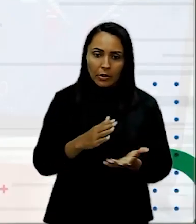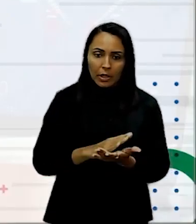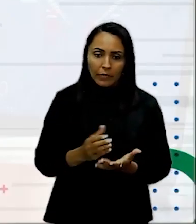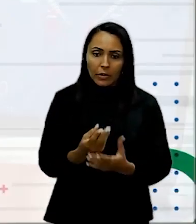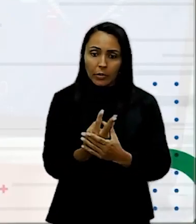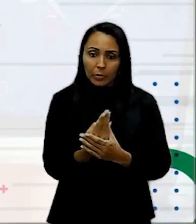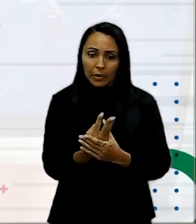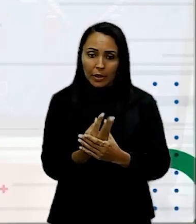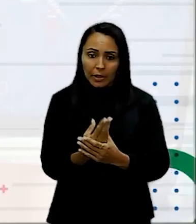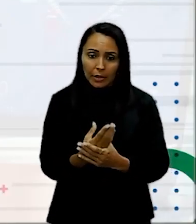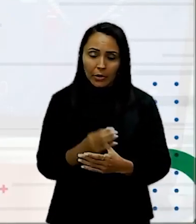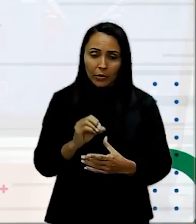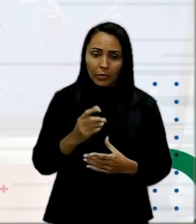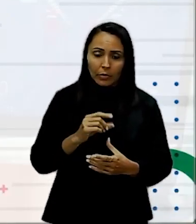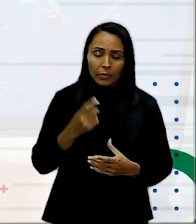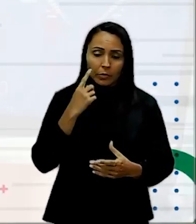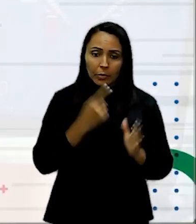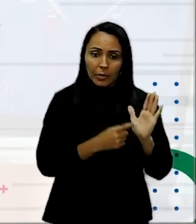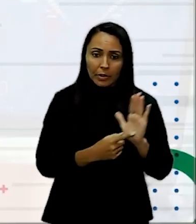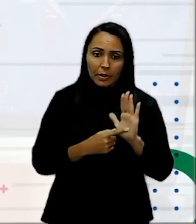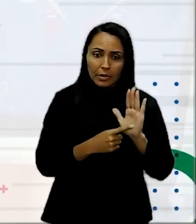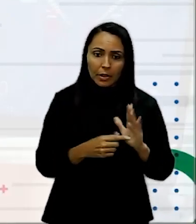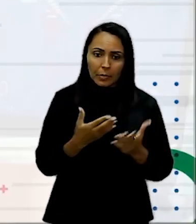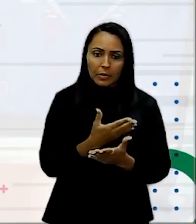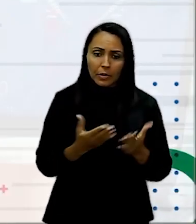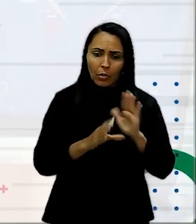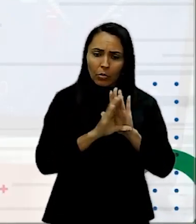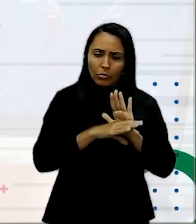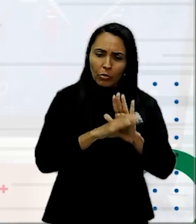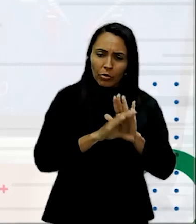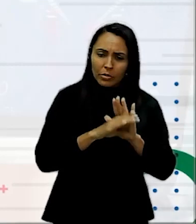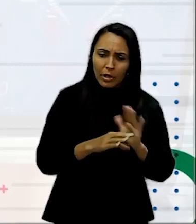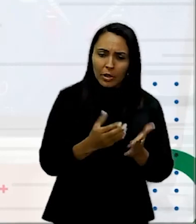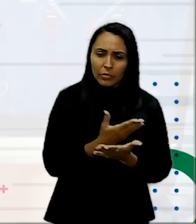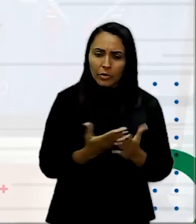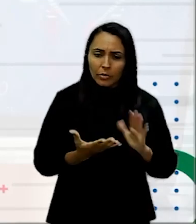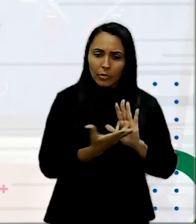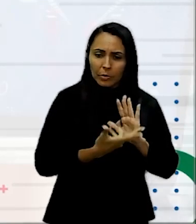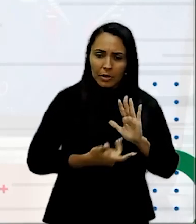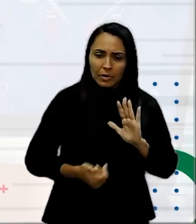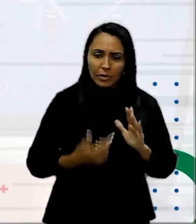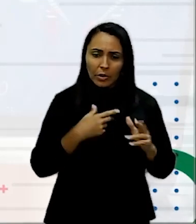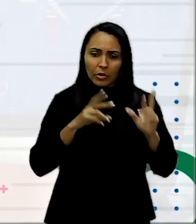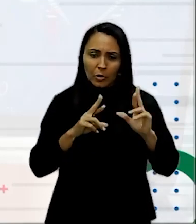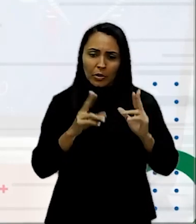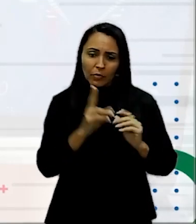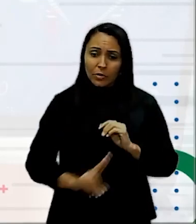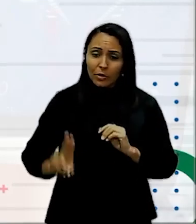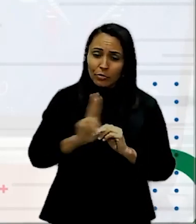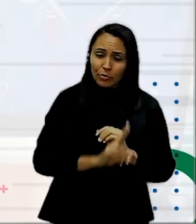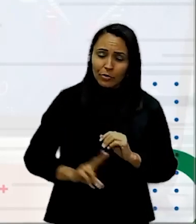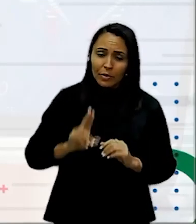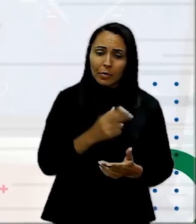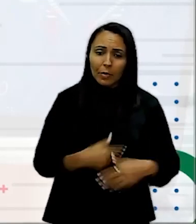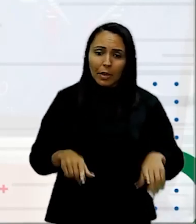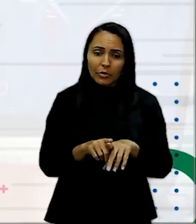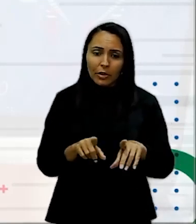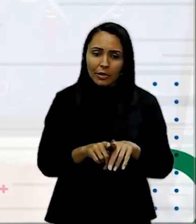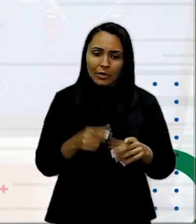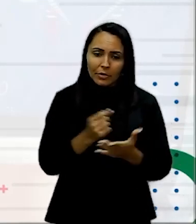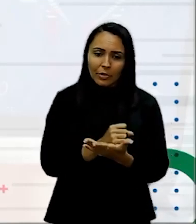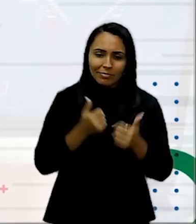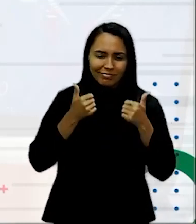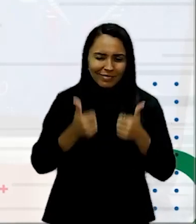Campus Olinda e eu vim apresentar a vocês alguns conceitos de UI design que espero que vocês utilizem bastante na criação dos jogos,